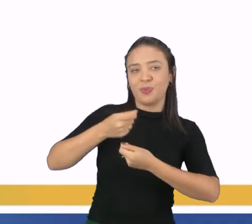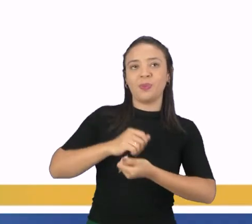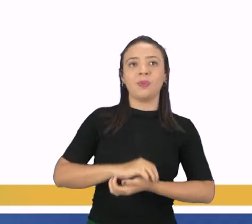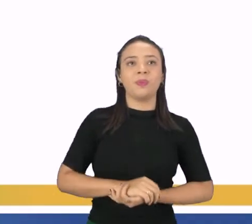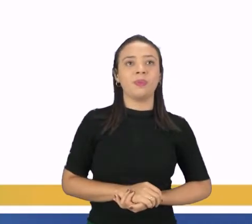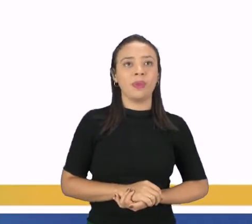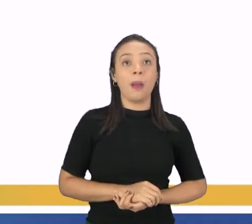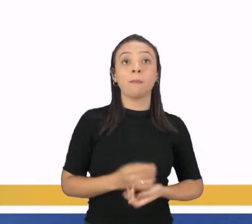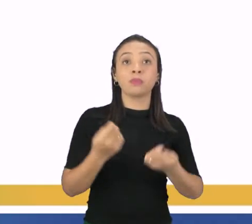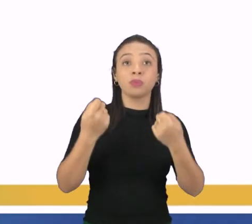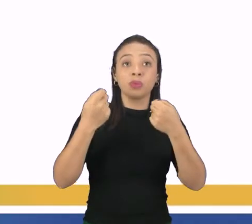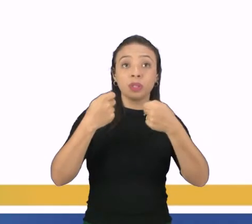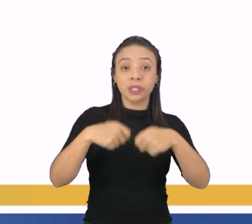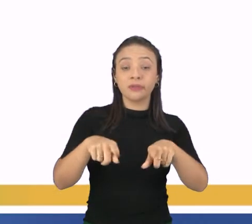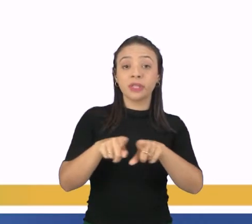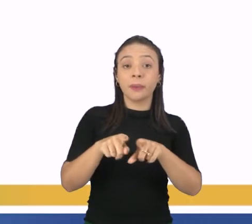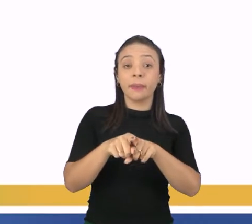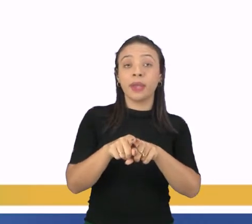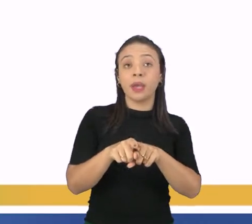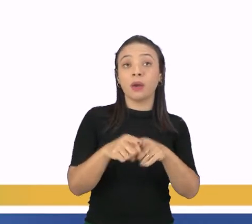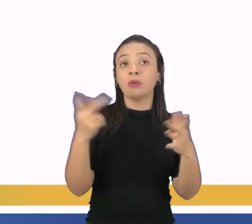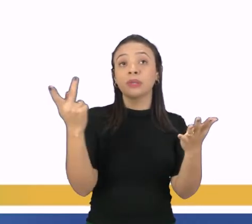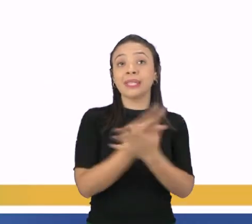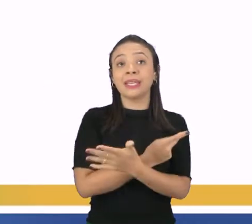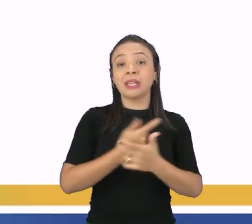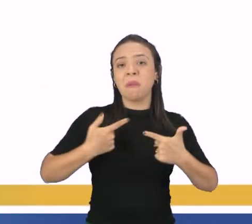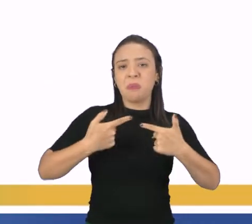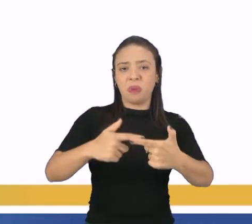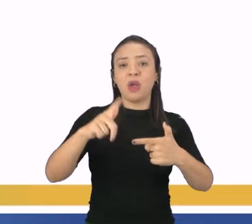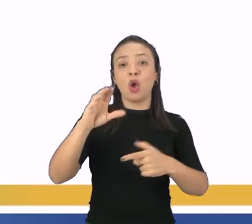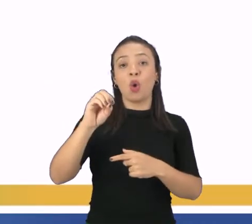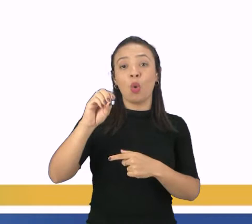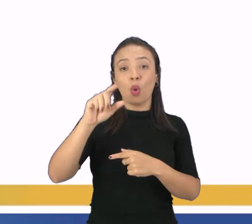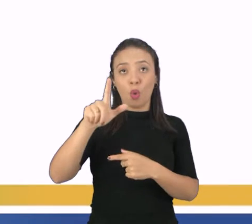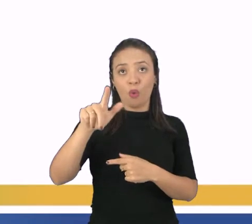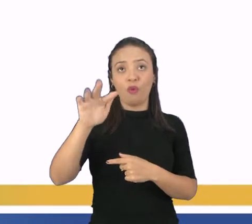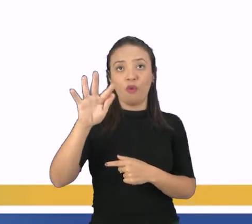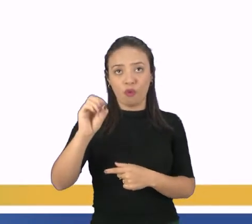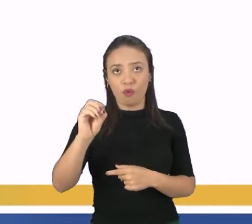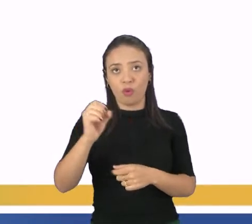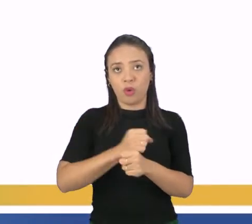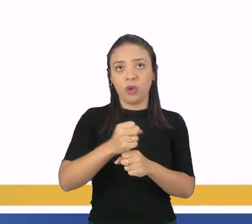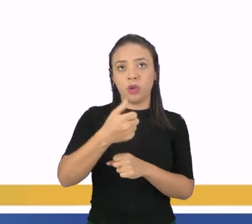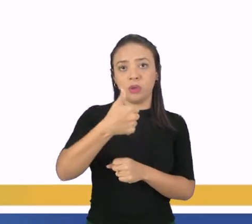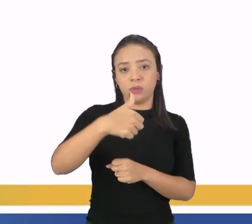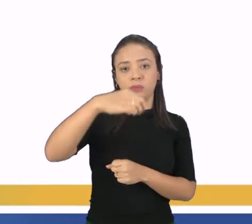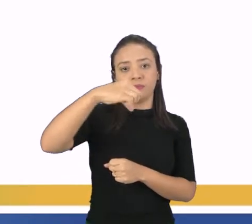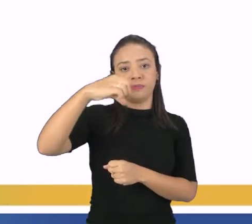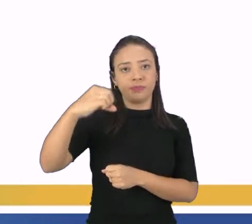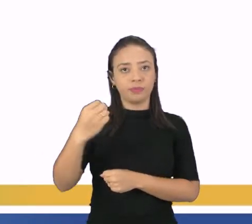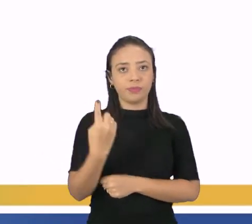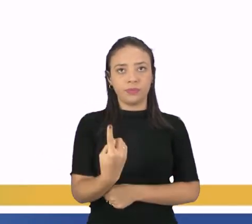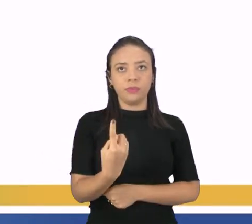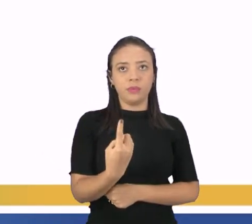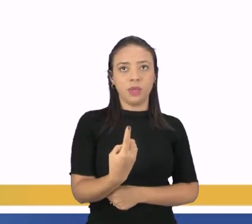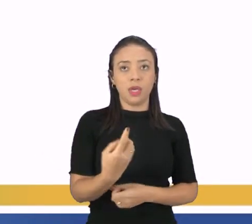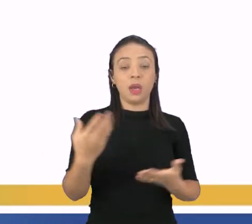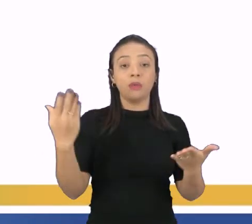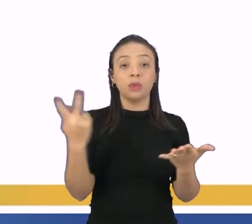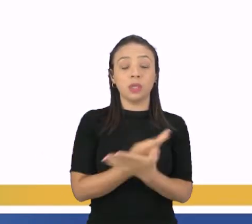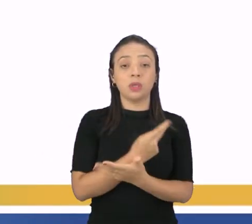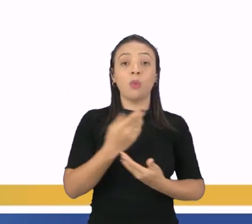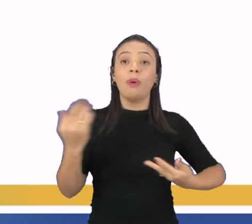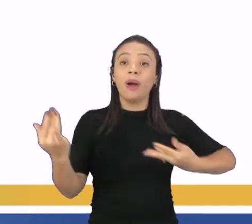Pode-se considerar também o caso da Guerra do Golfo, em 1991, que consolidou uma profunda vinculação entre